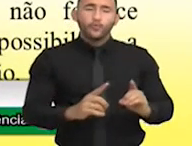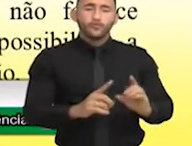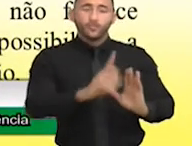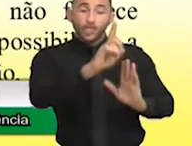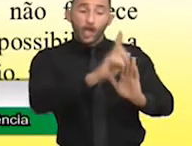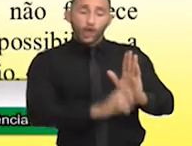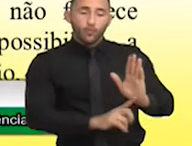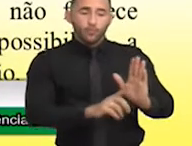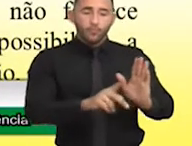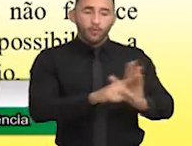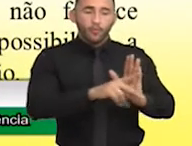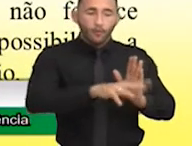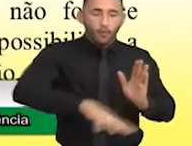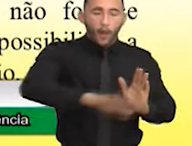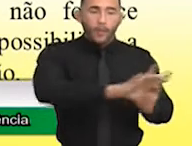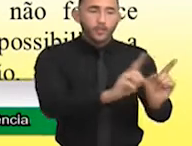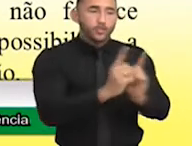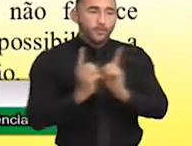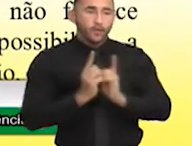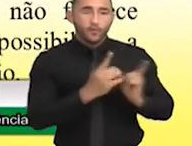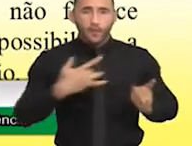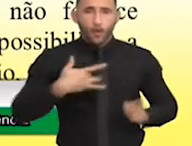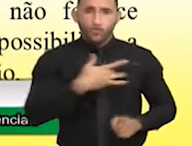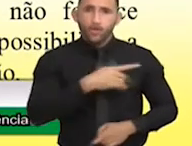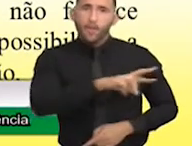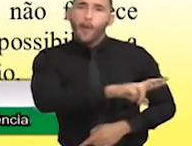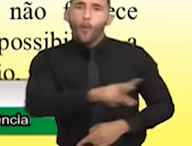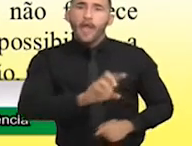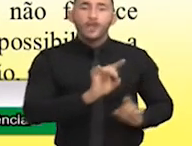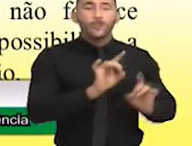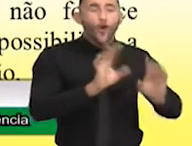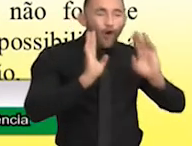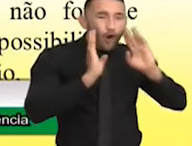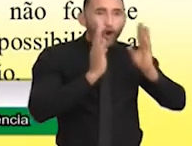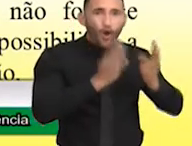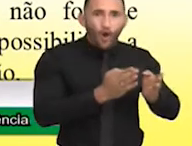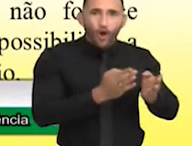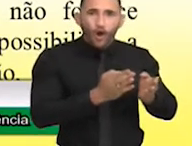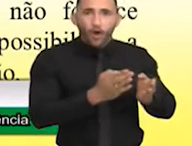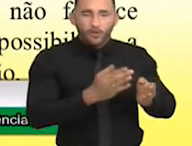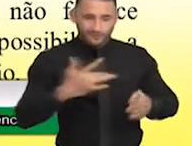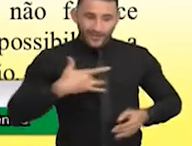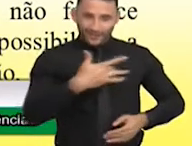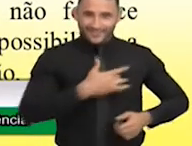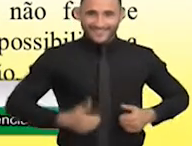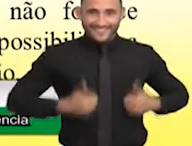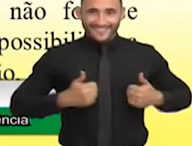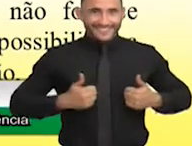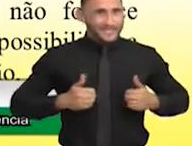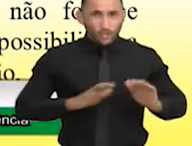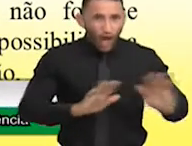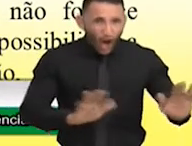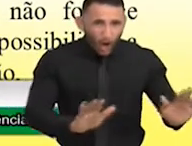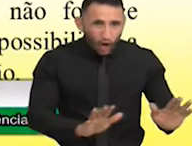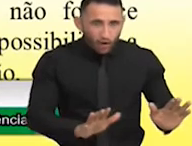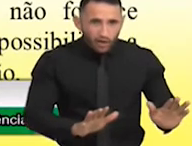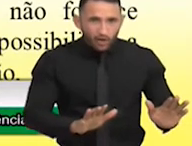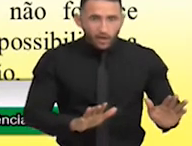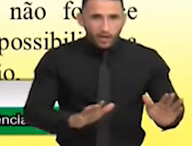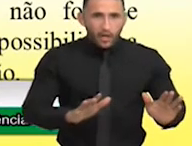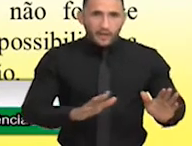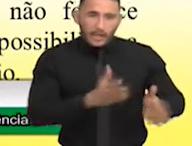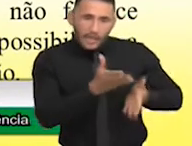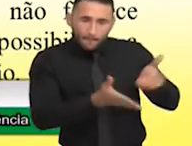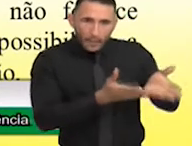senhores vereadores, não significa apenas o direito de ser ou manter saudável, não significa apenas o direito a